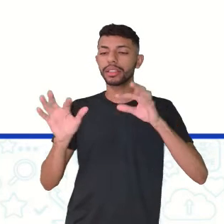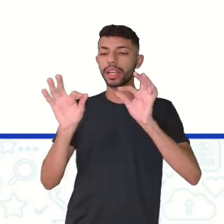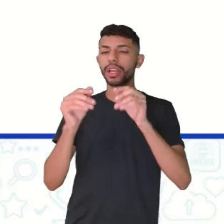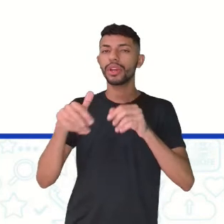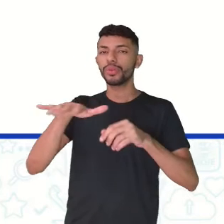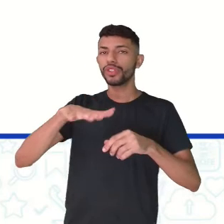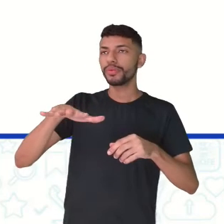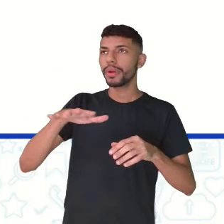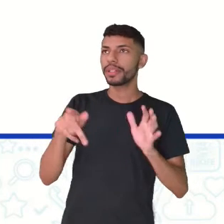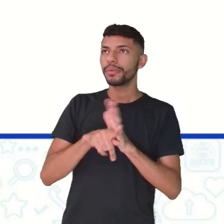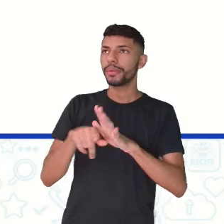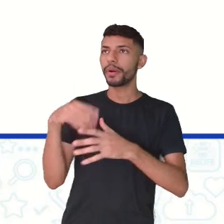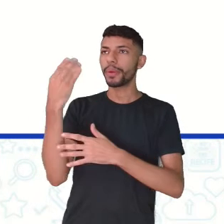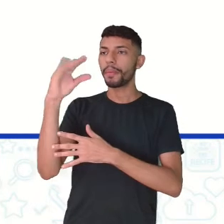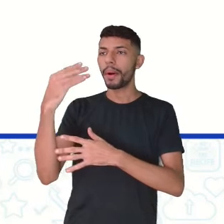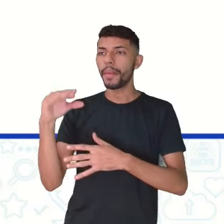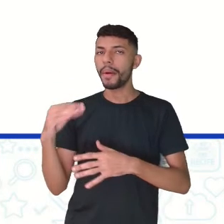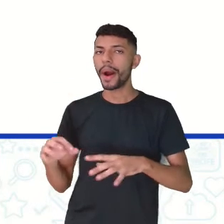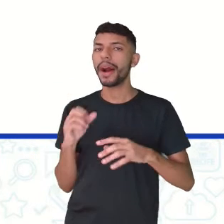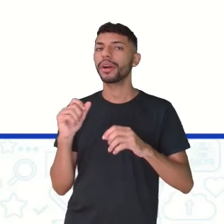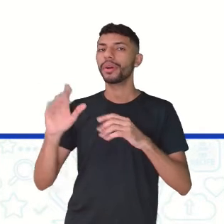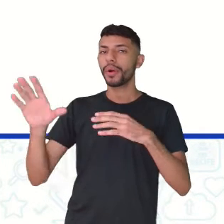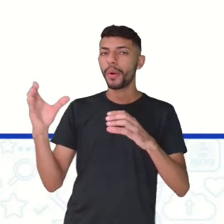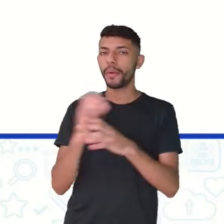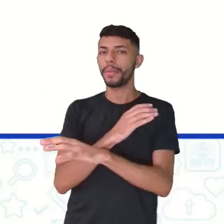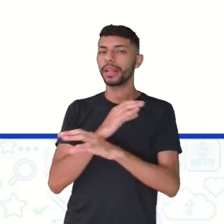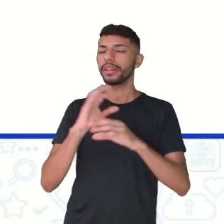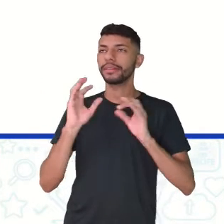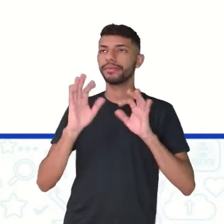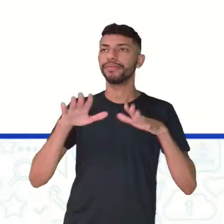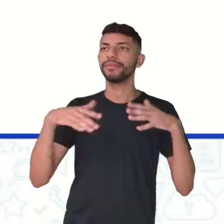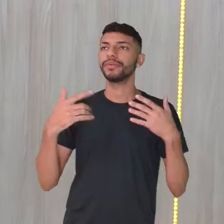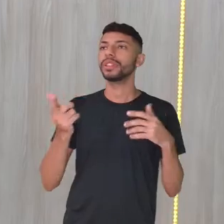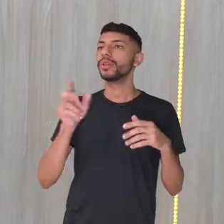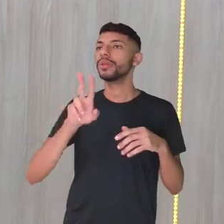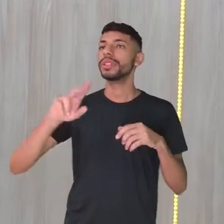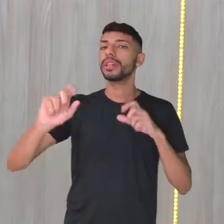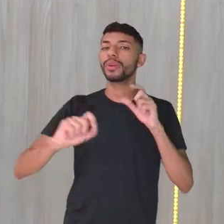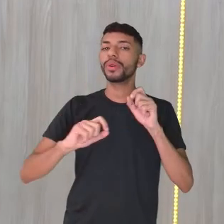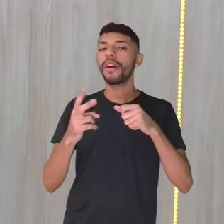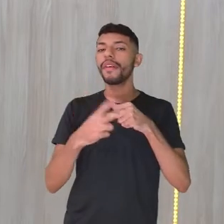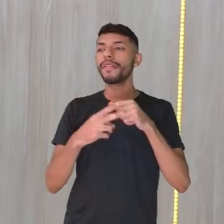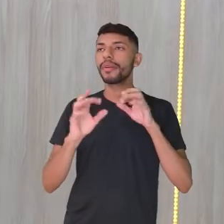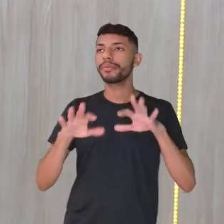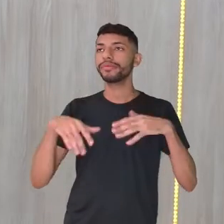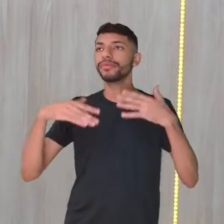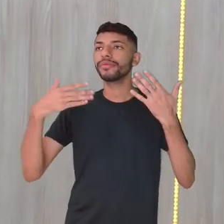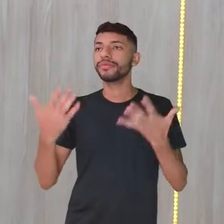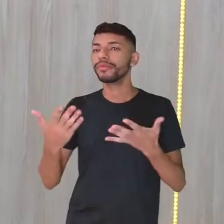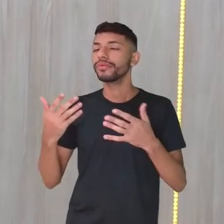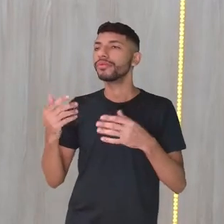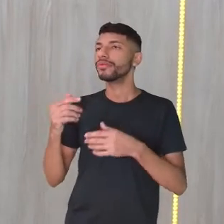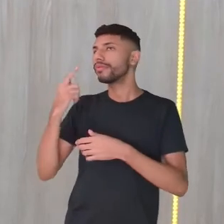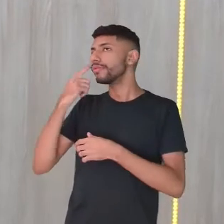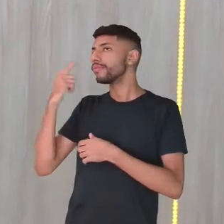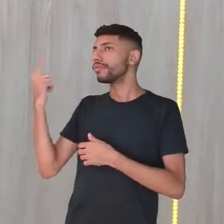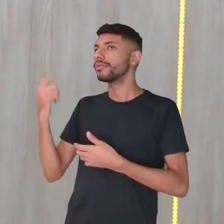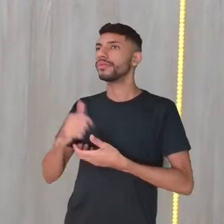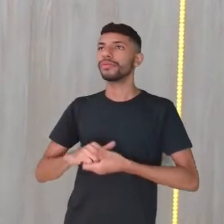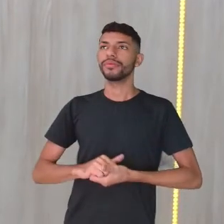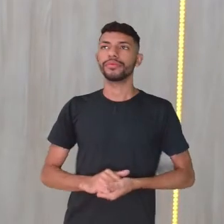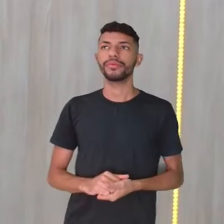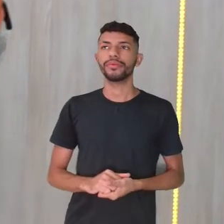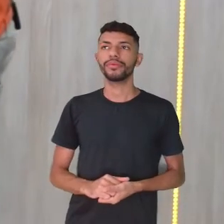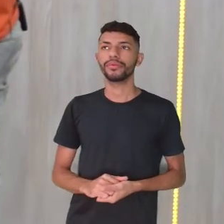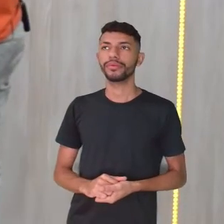Certo? É com um verbo. Então, aí, qual é a tarefa? The verb that completes the sentences